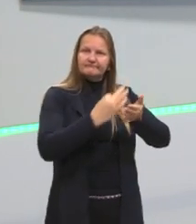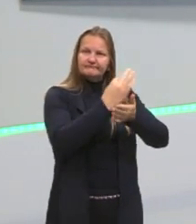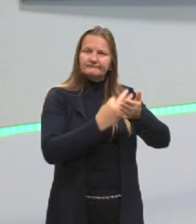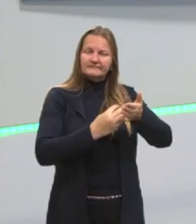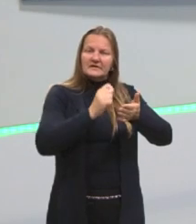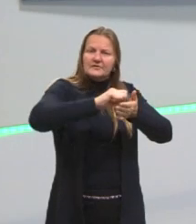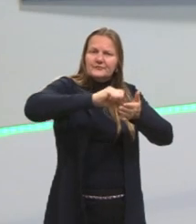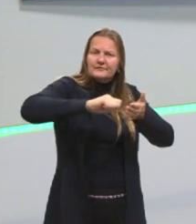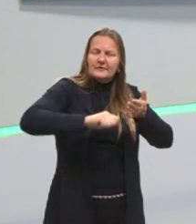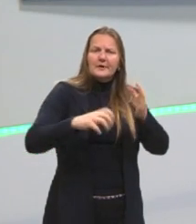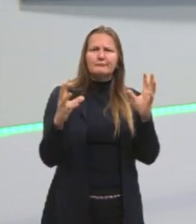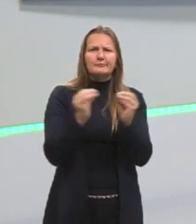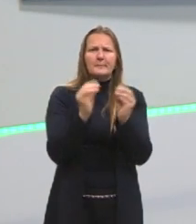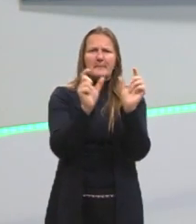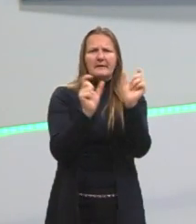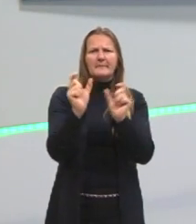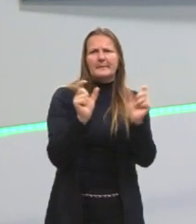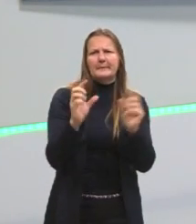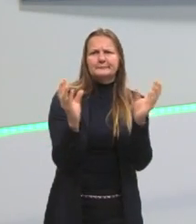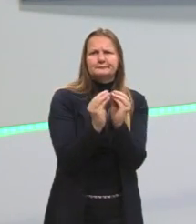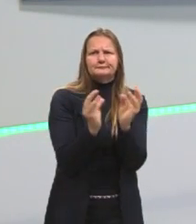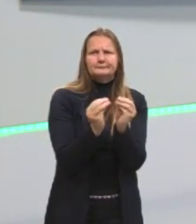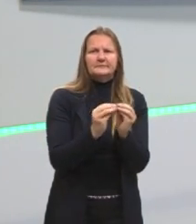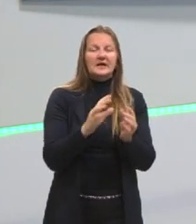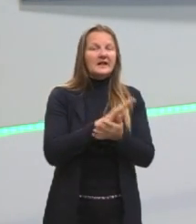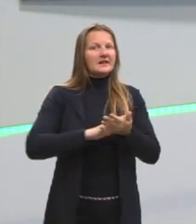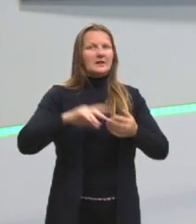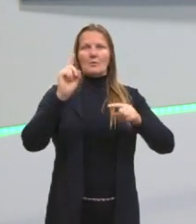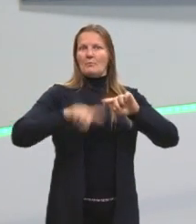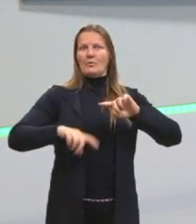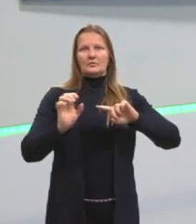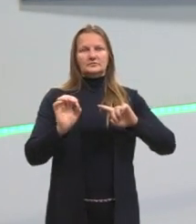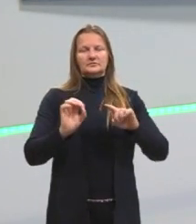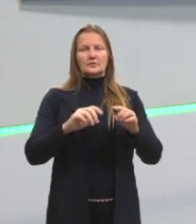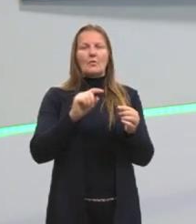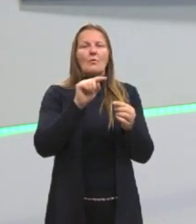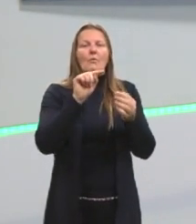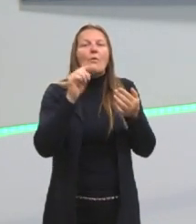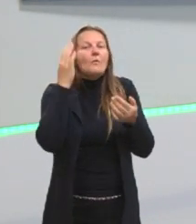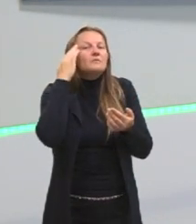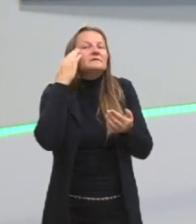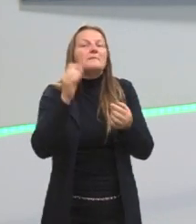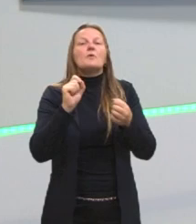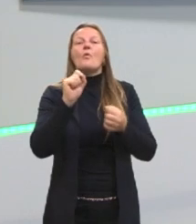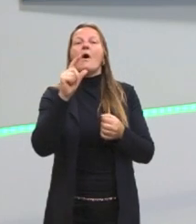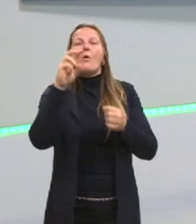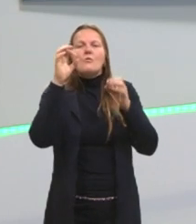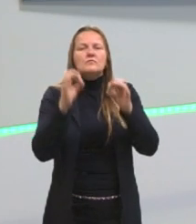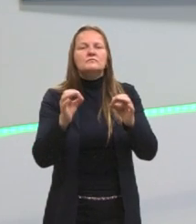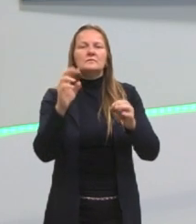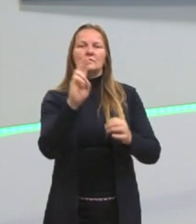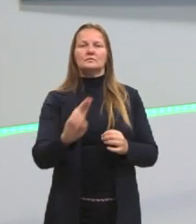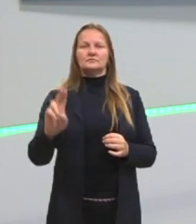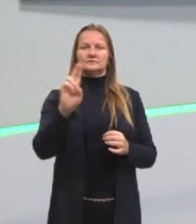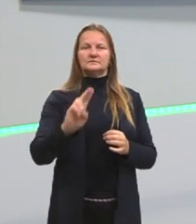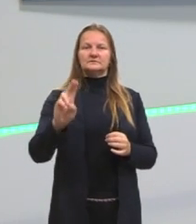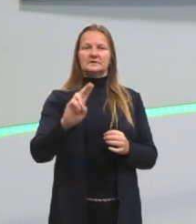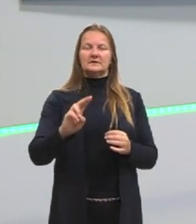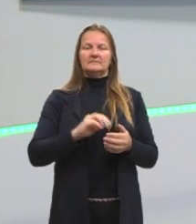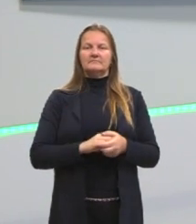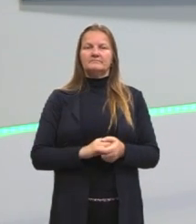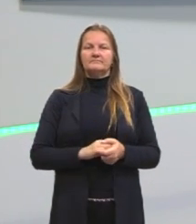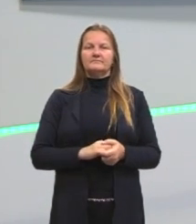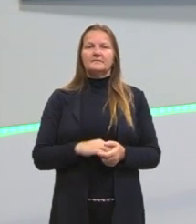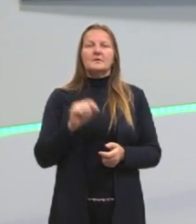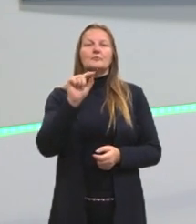e colocar um amontoado de palavras. Mas que ponto eu uso? Como é que eu vou saber que ponto é esse? Qual é o ponto